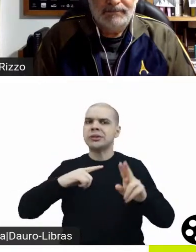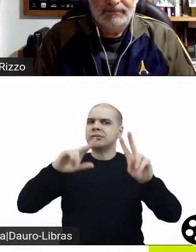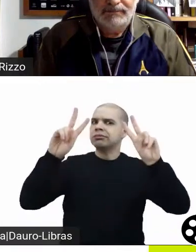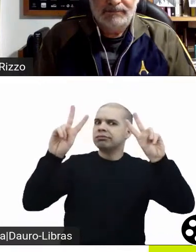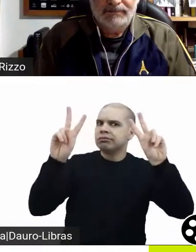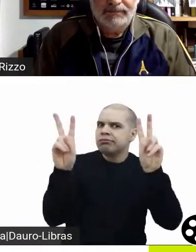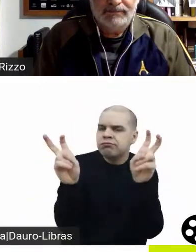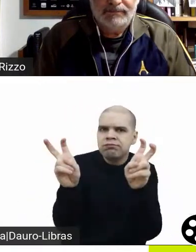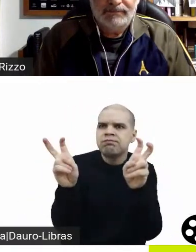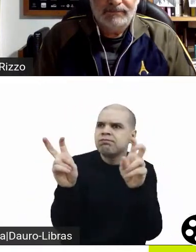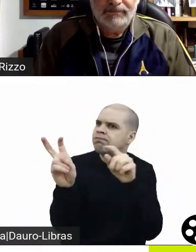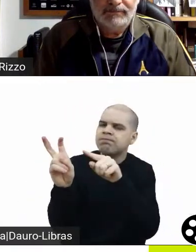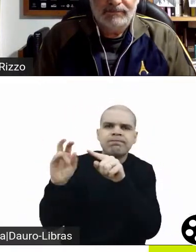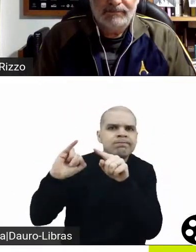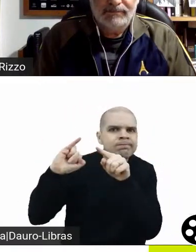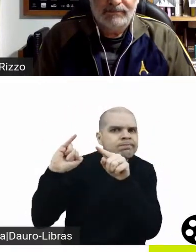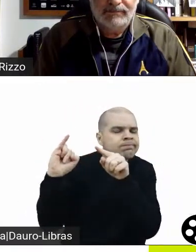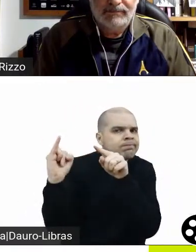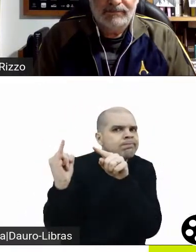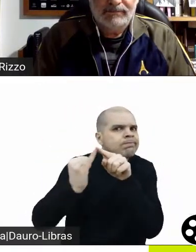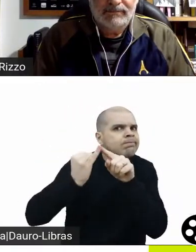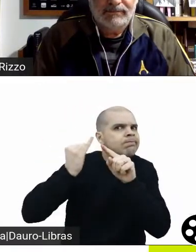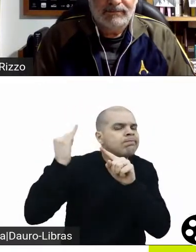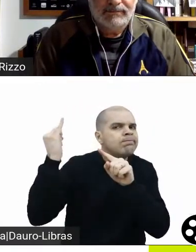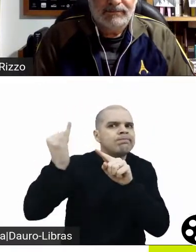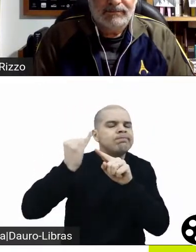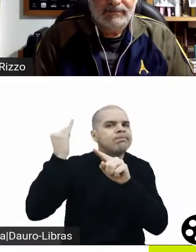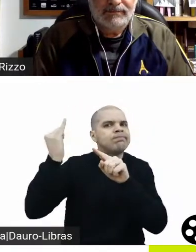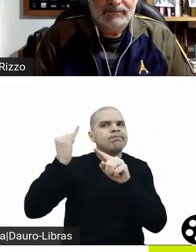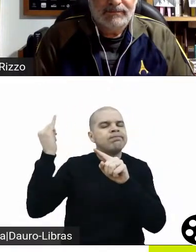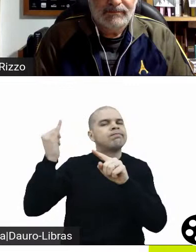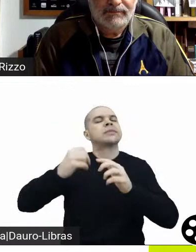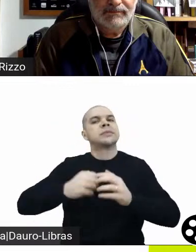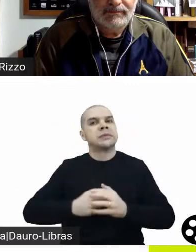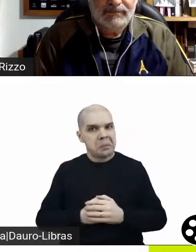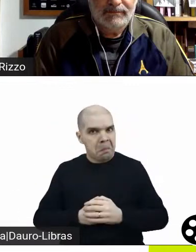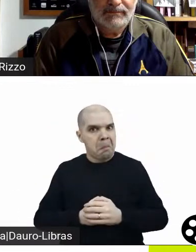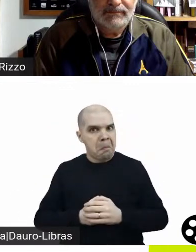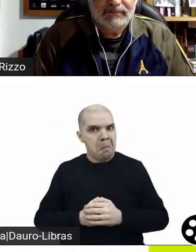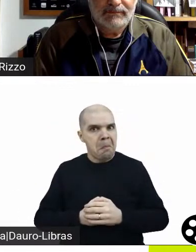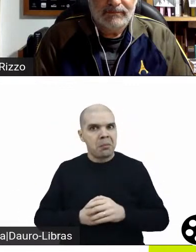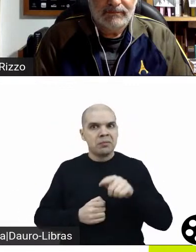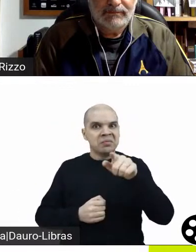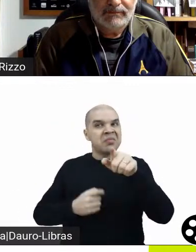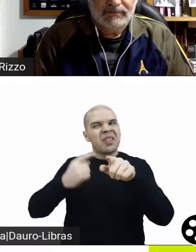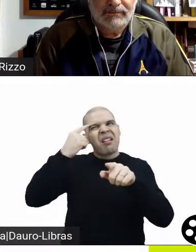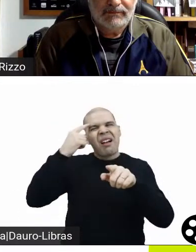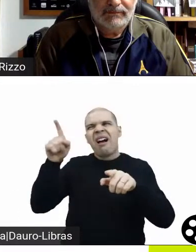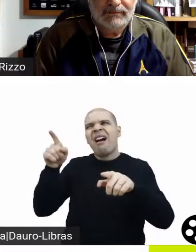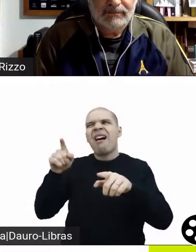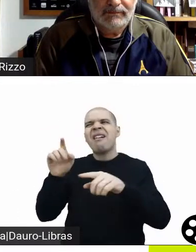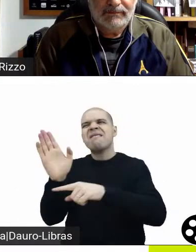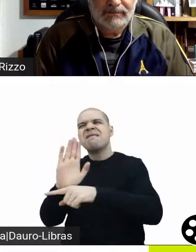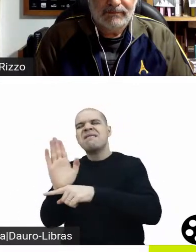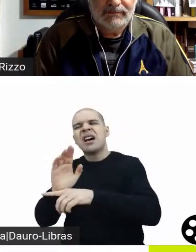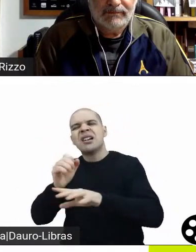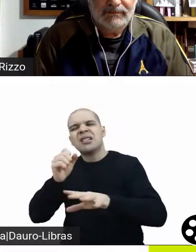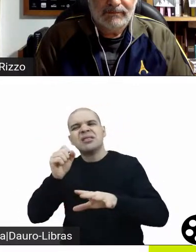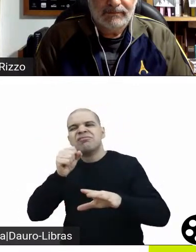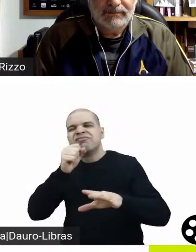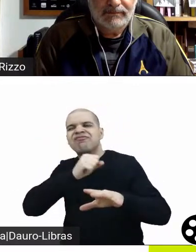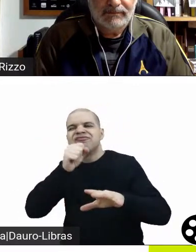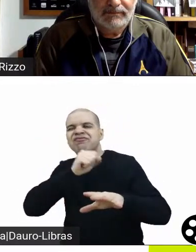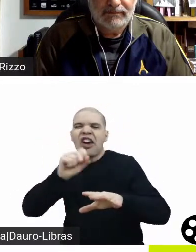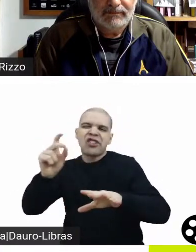sólido dentro de sua narrativa, ele permanece sólido como retrato da época na Austrália, mas também como retrato de hoje, um